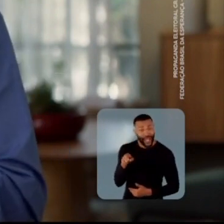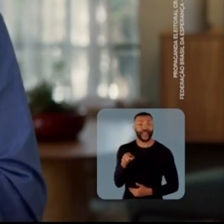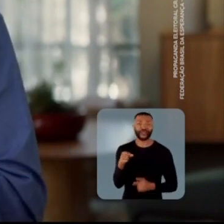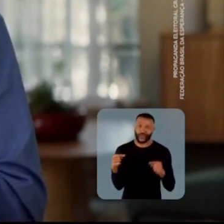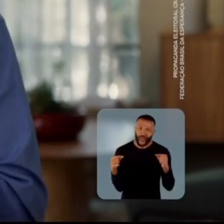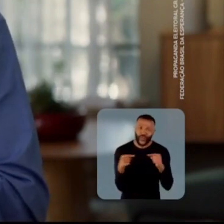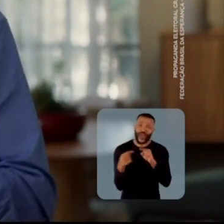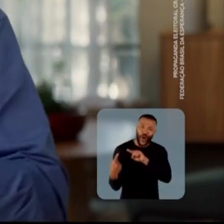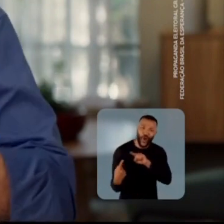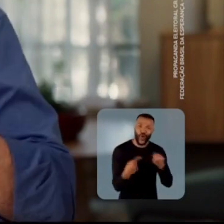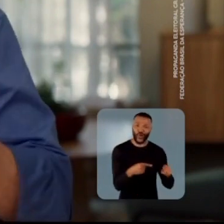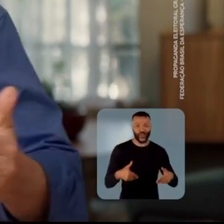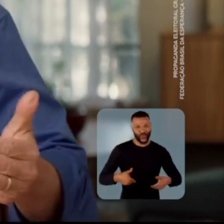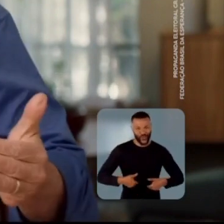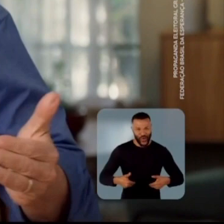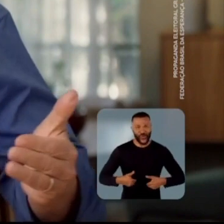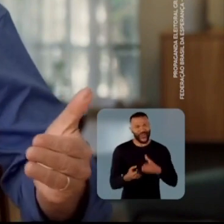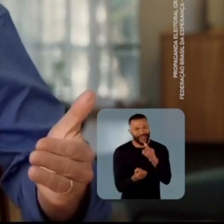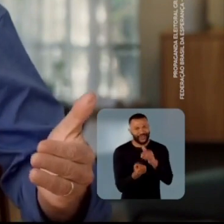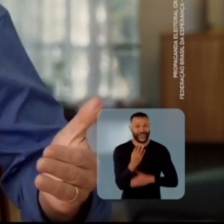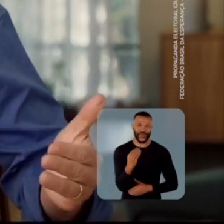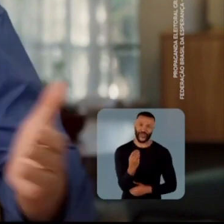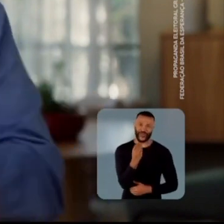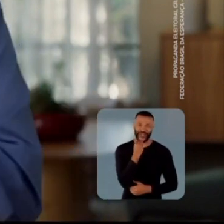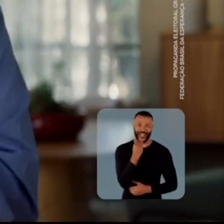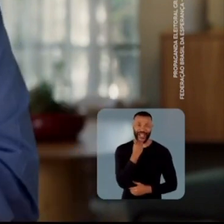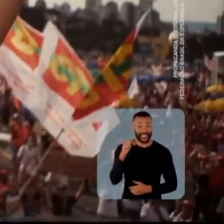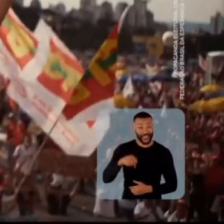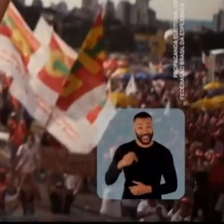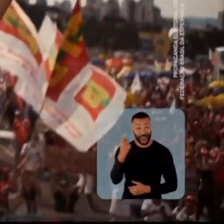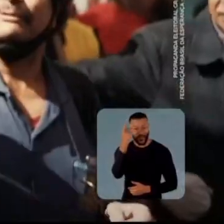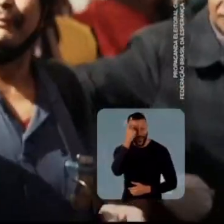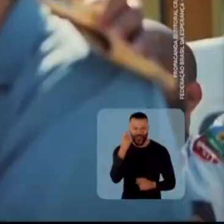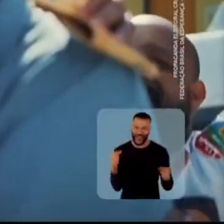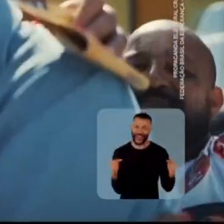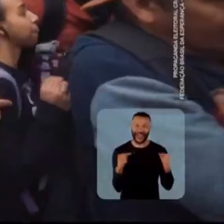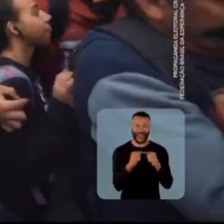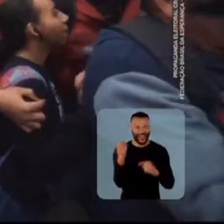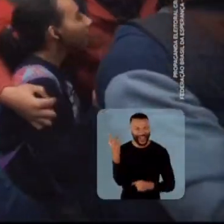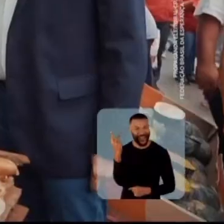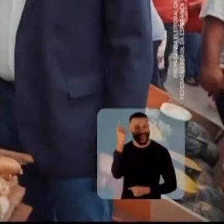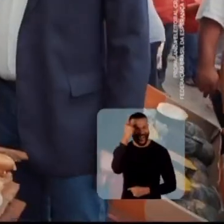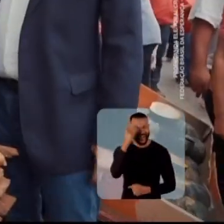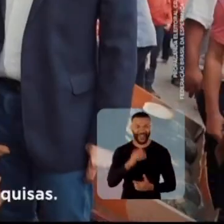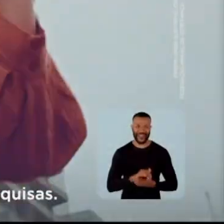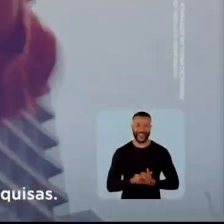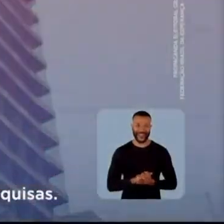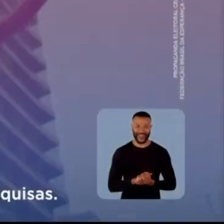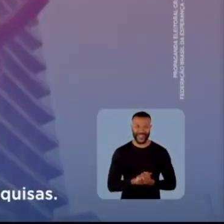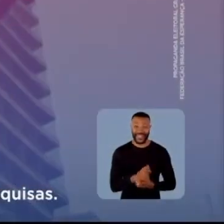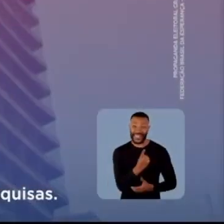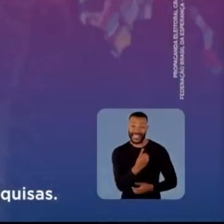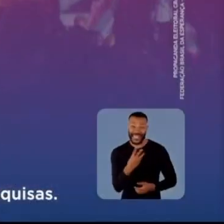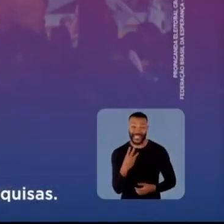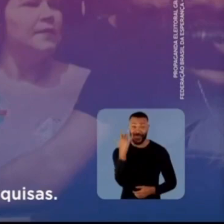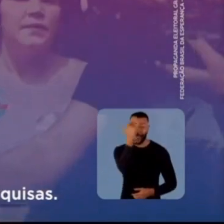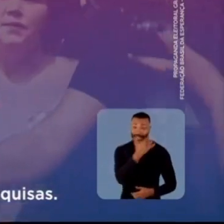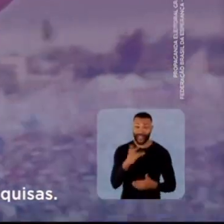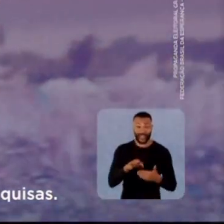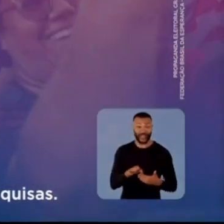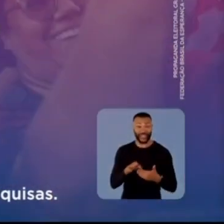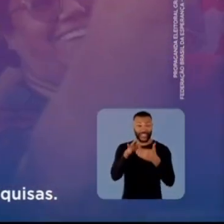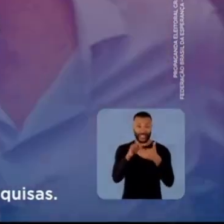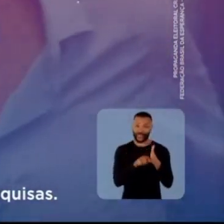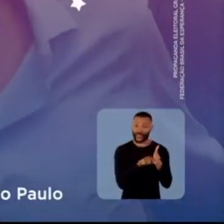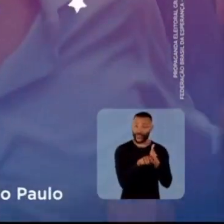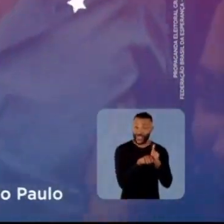para combater a fome e criar oportunidade em São Paulo. Pronto pra São Paulo tá! Por tudo isso, Haddad segue